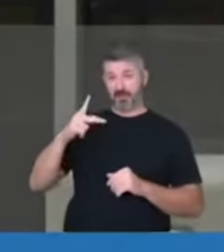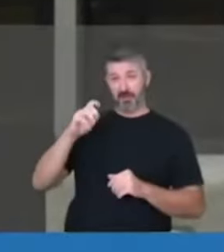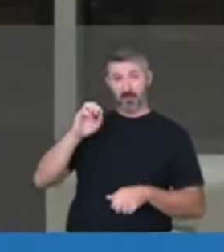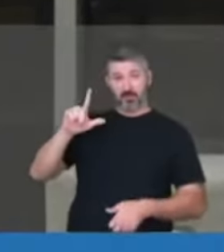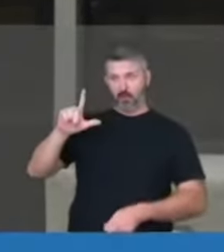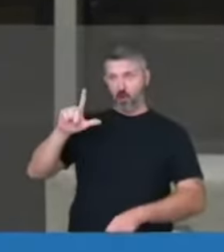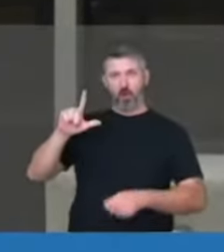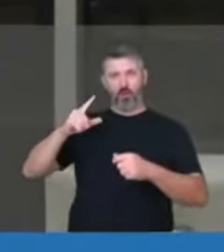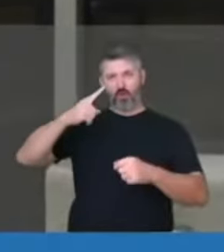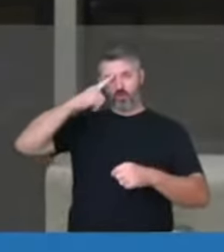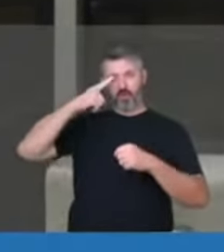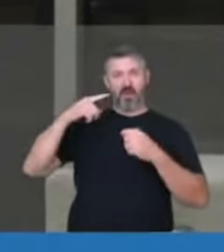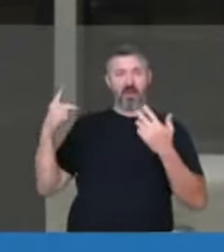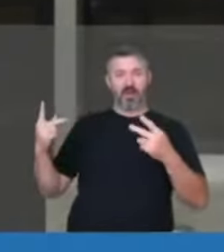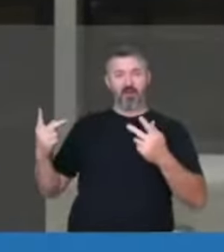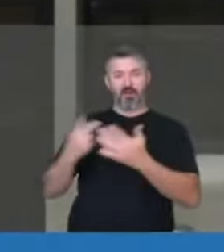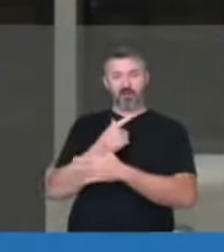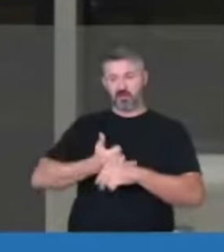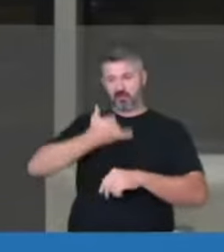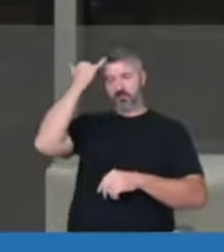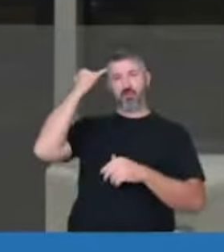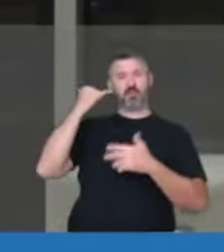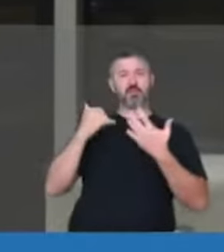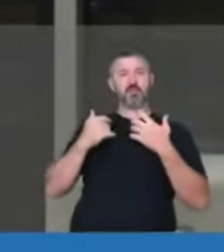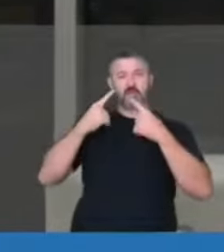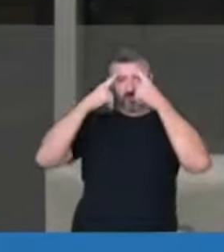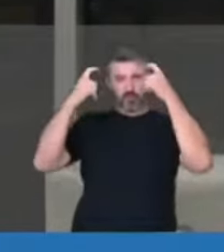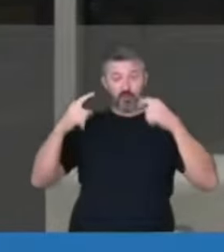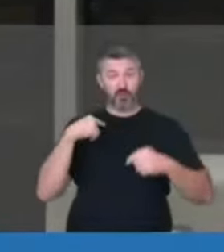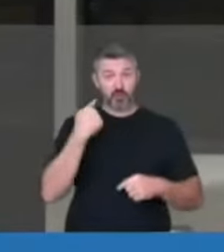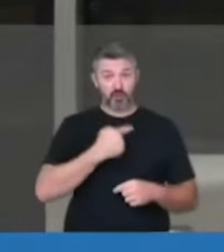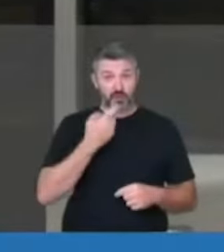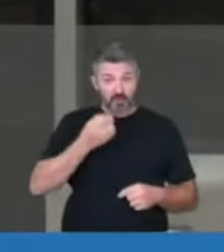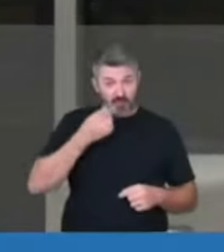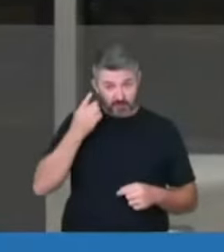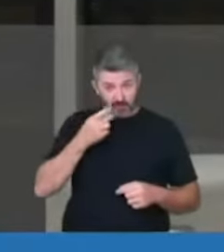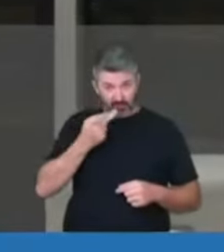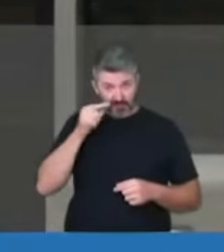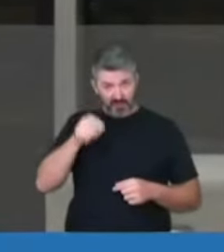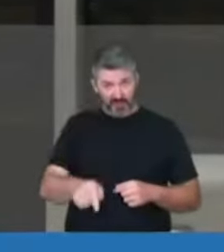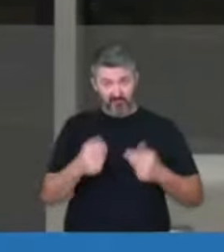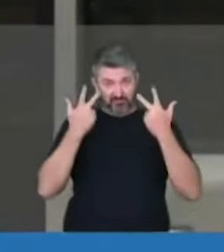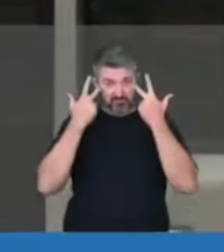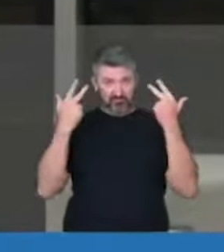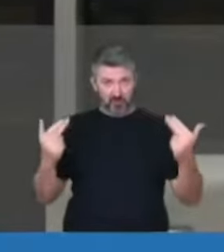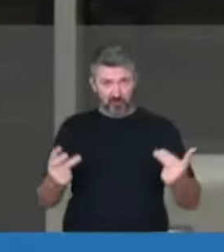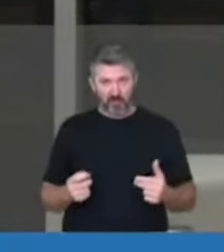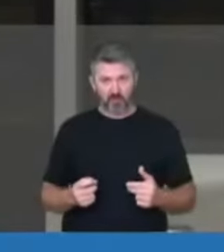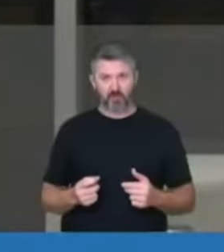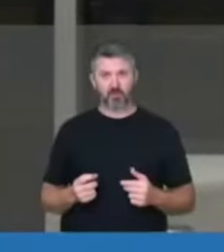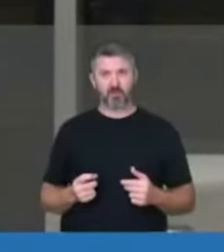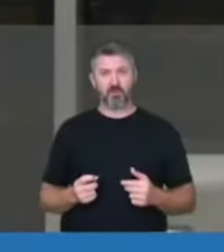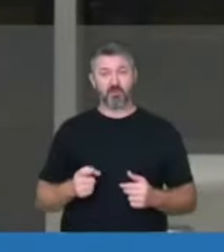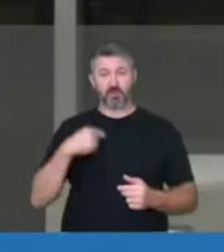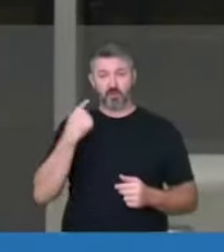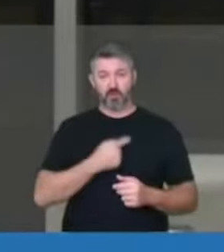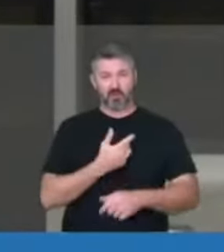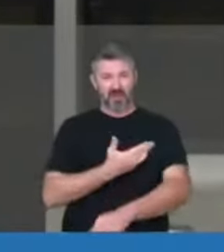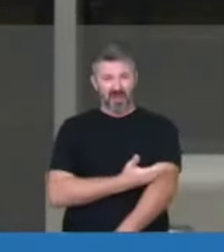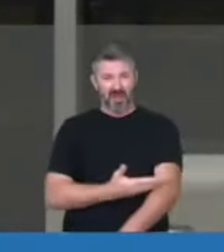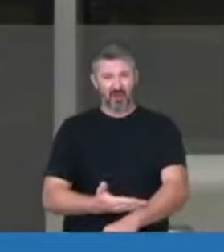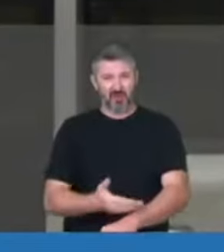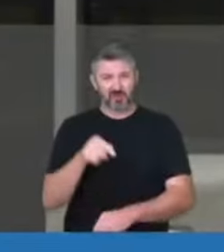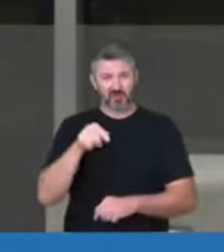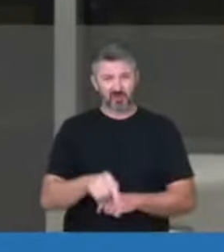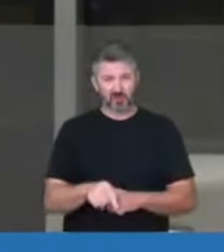violentados, agredidos e que nós deputados tratemos isso com normalidade, que nós nos acostumemos